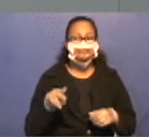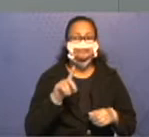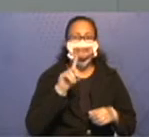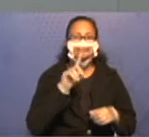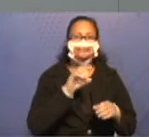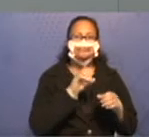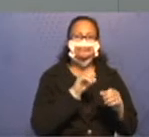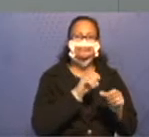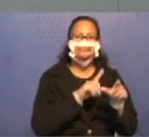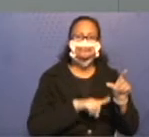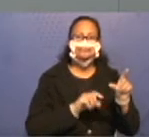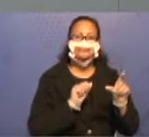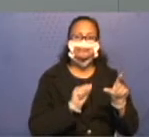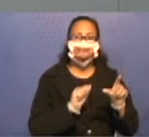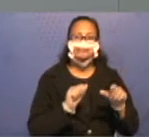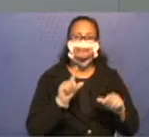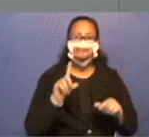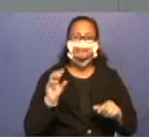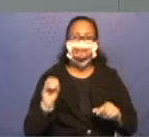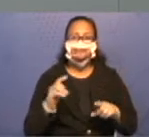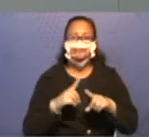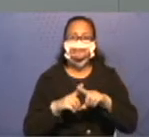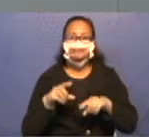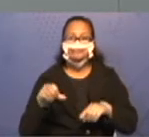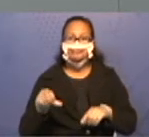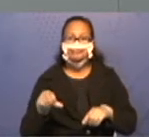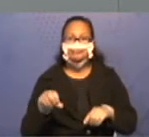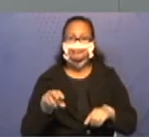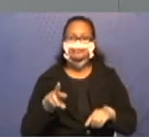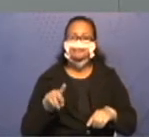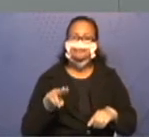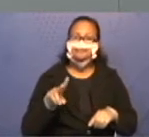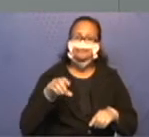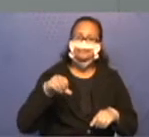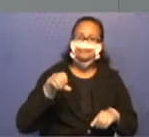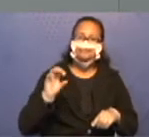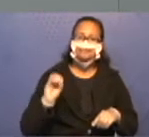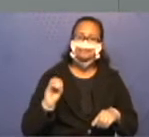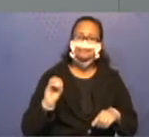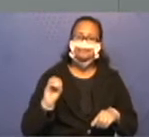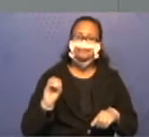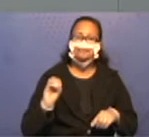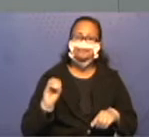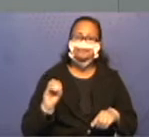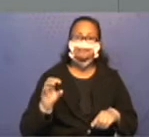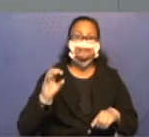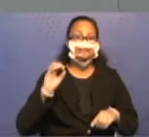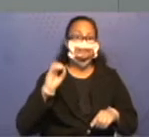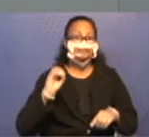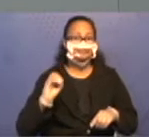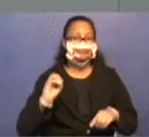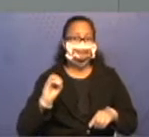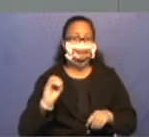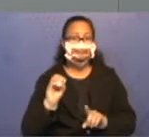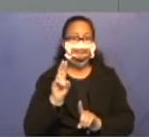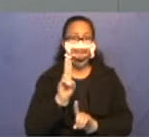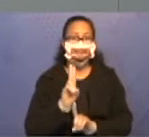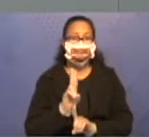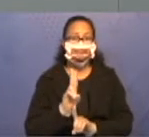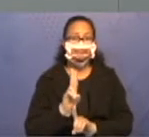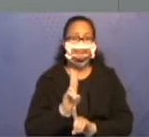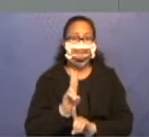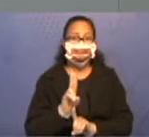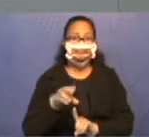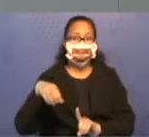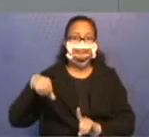10 vezes 9, 90, não é mesmo? O zero fica na unidade em vermelho e o